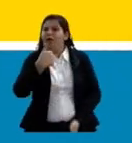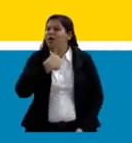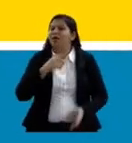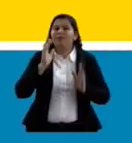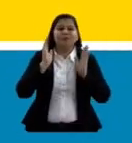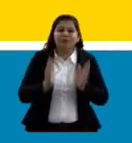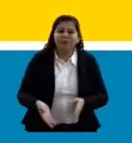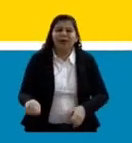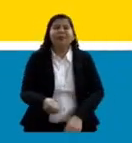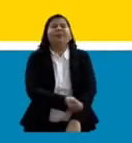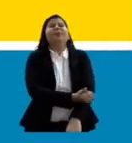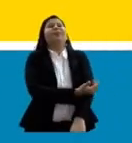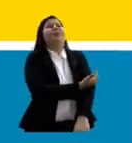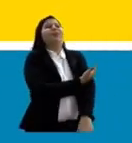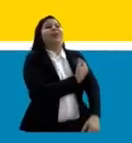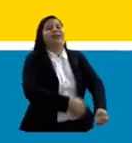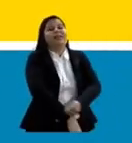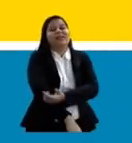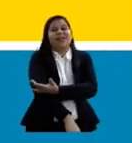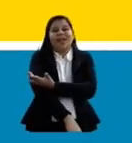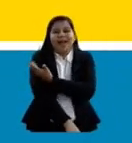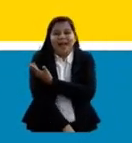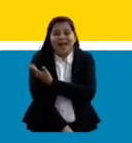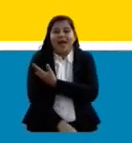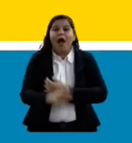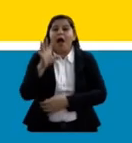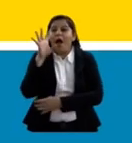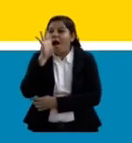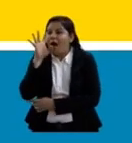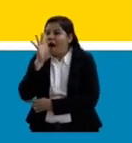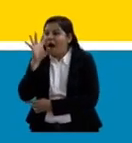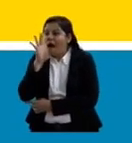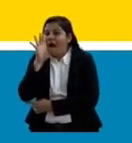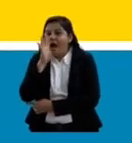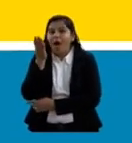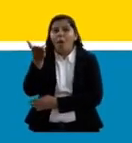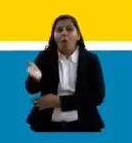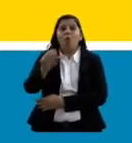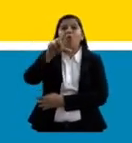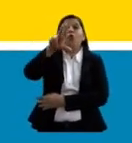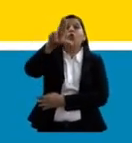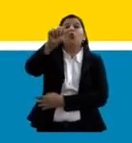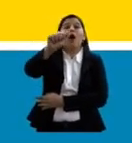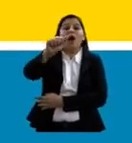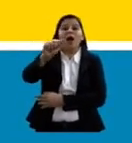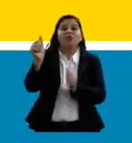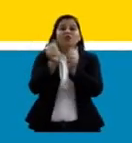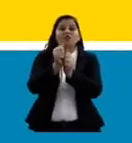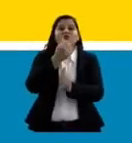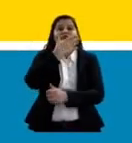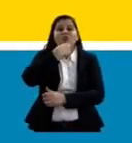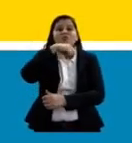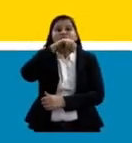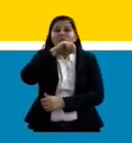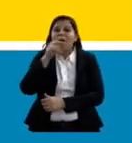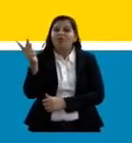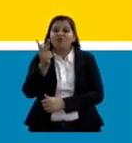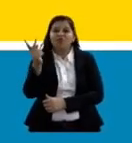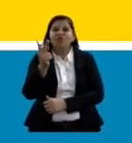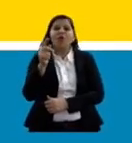muito ao assistir, a escutar o Luar e o Bruno, que são das